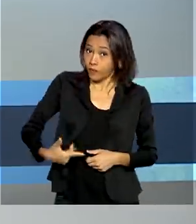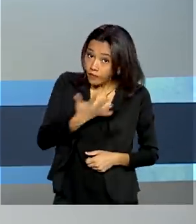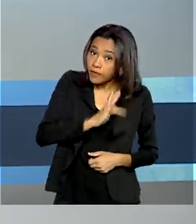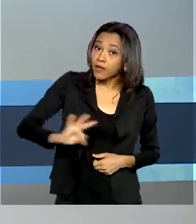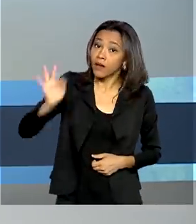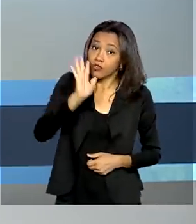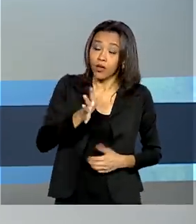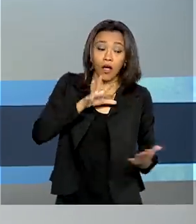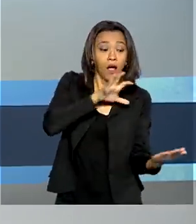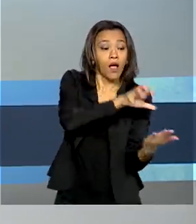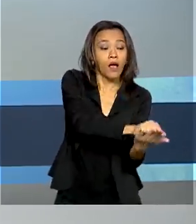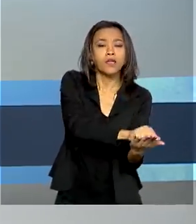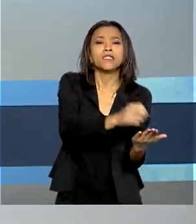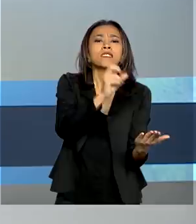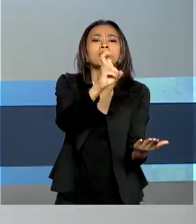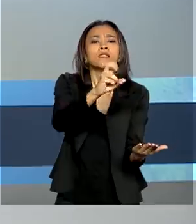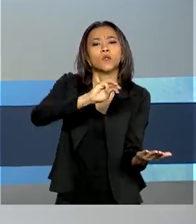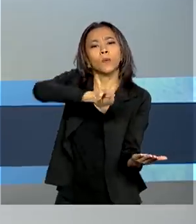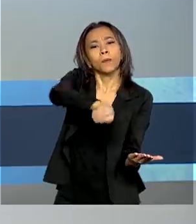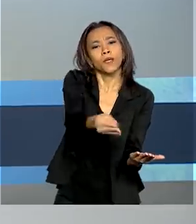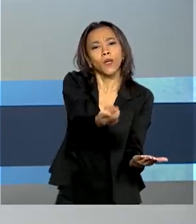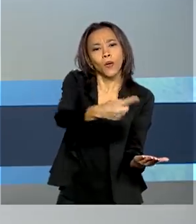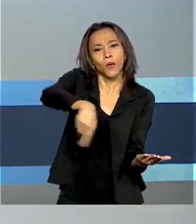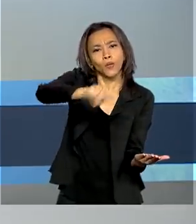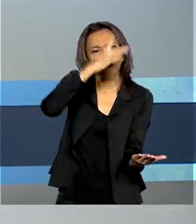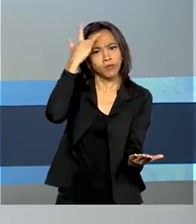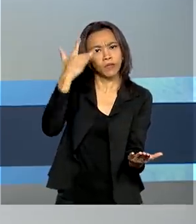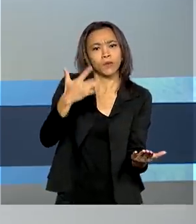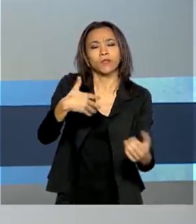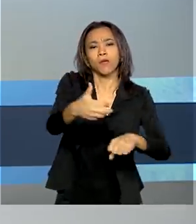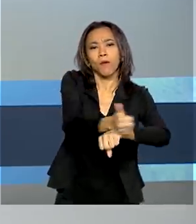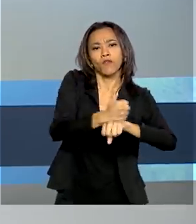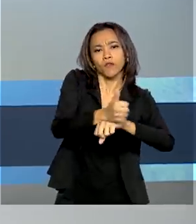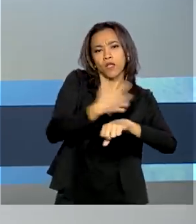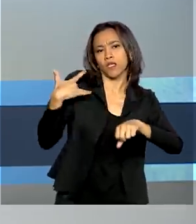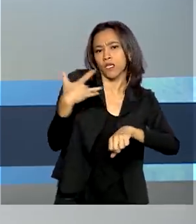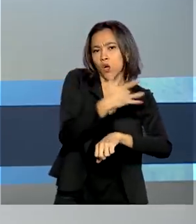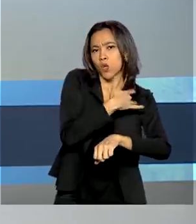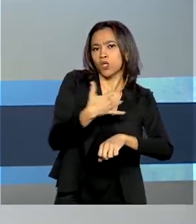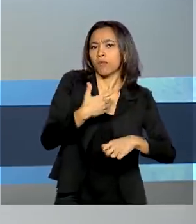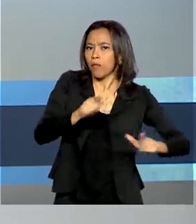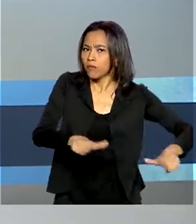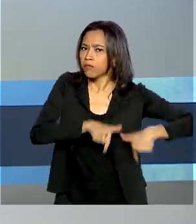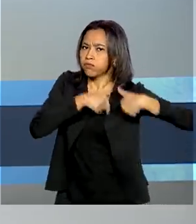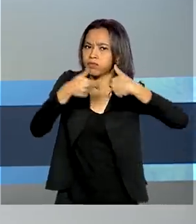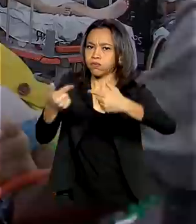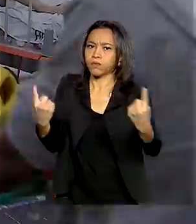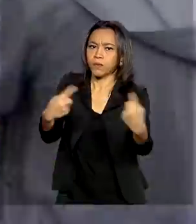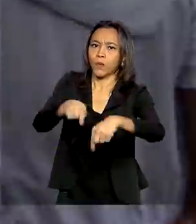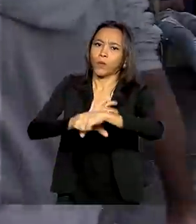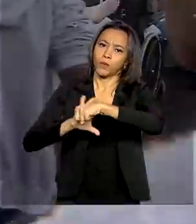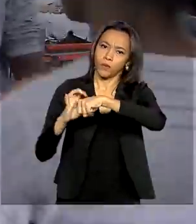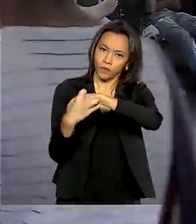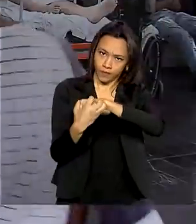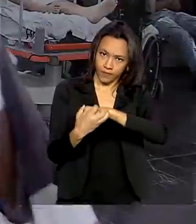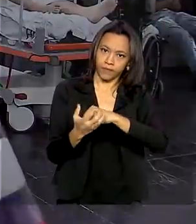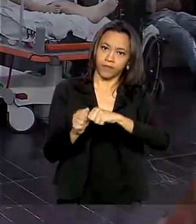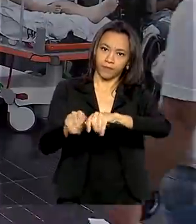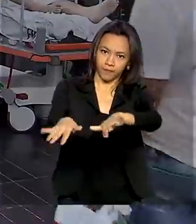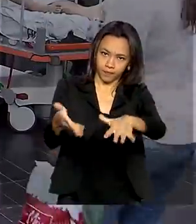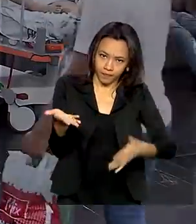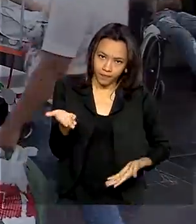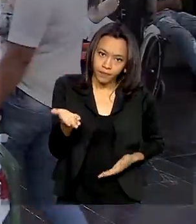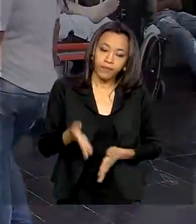está cadastrando 5 milhões de profissionais de saúde para atuarem no combate ao coronavírus. A ideia